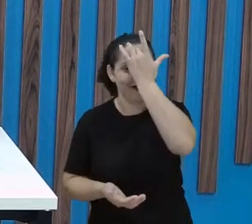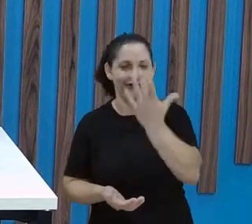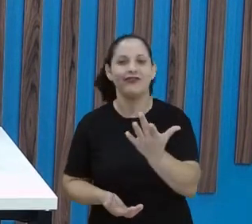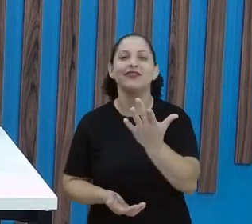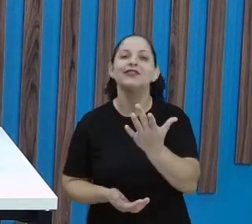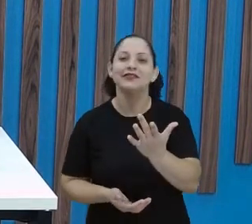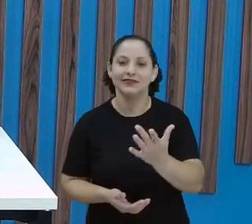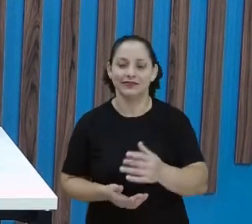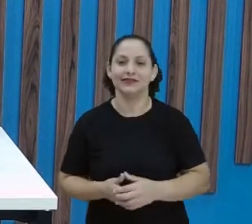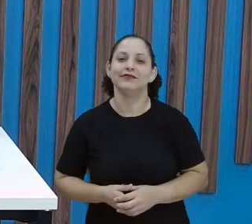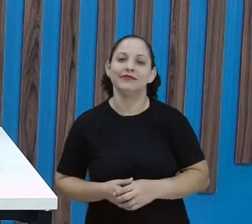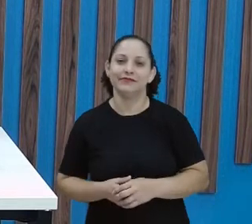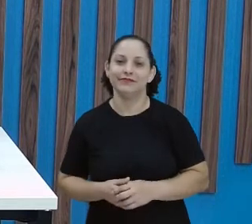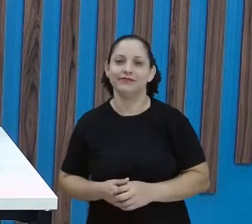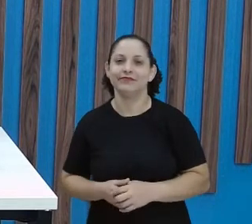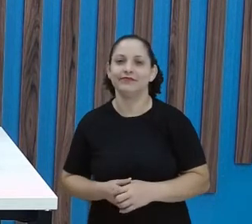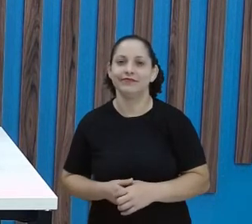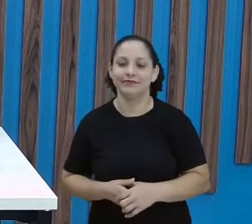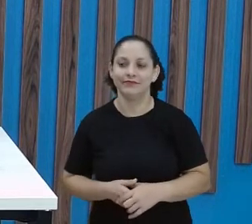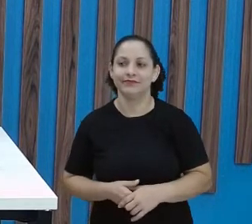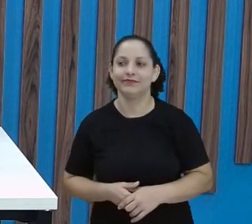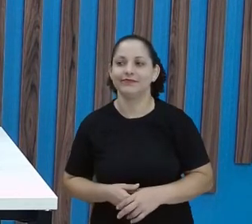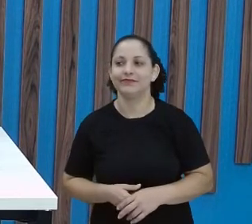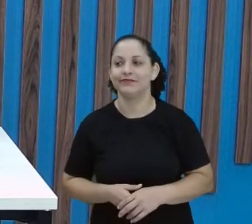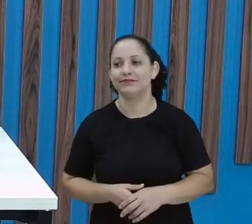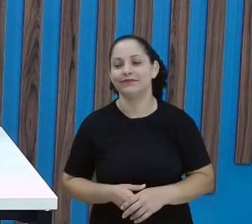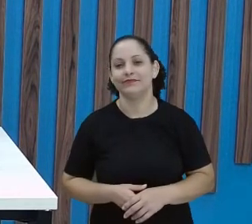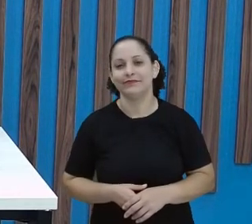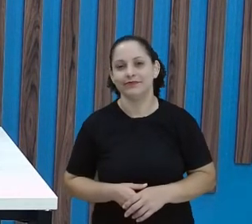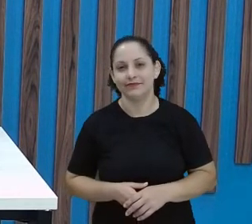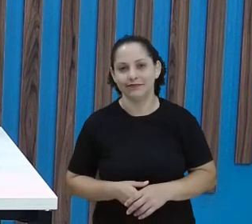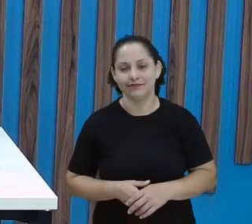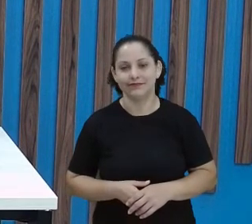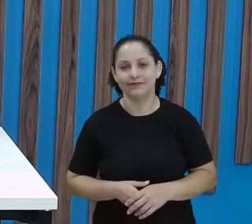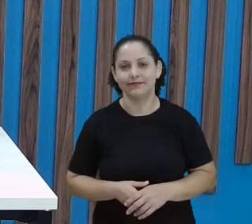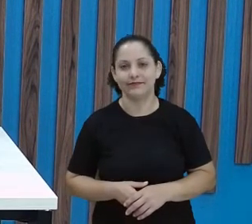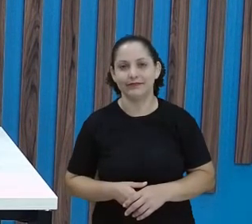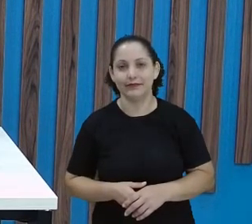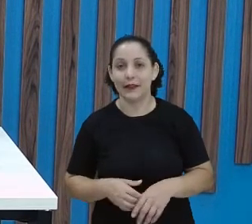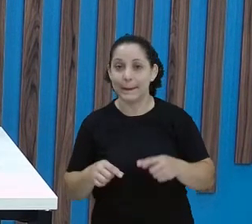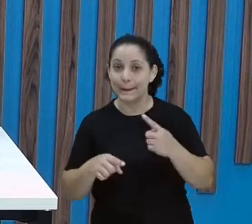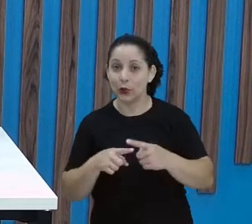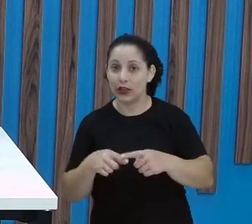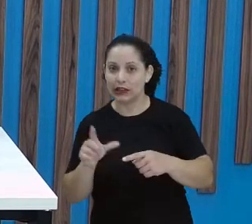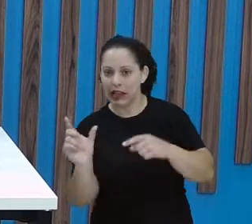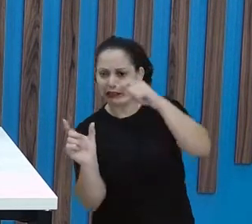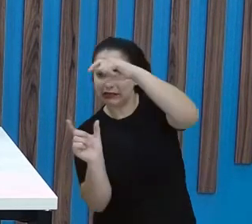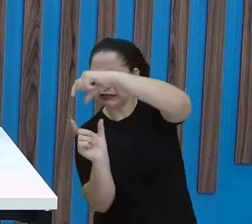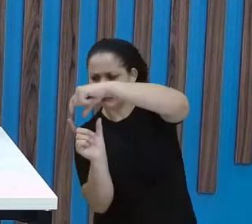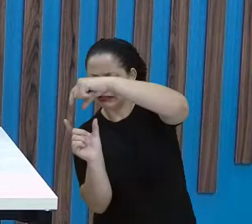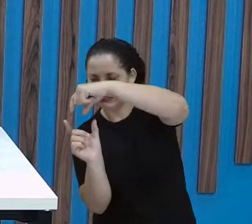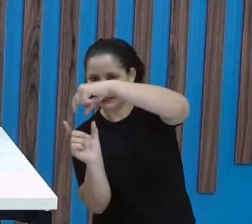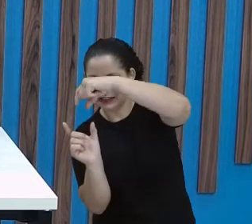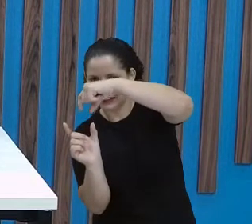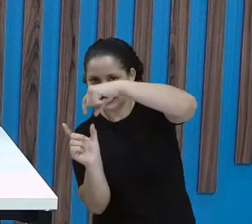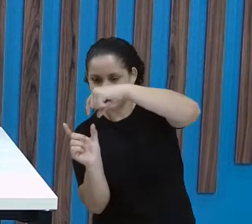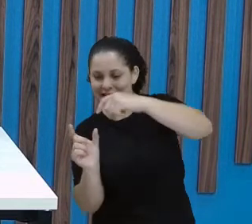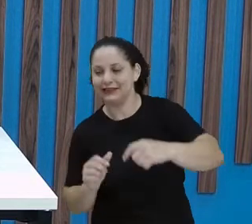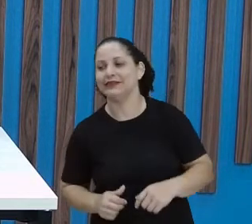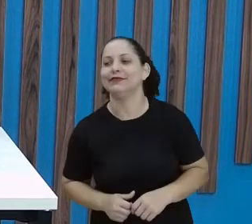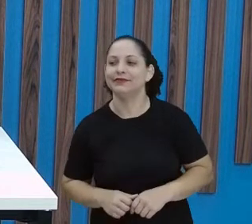A... É ele comer depois, né? É. Devolver. Partidinho é mais fácil. Partidinho é mais fácil. E agora, olha.